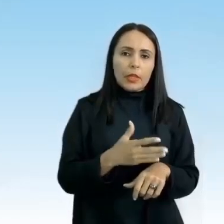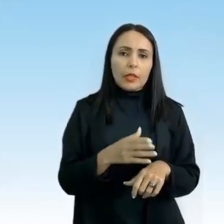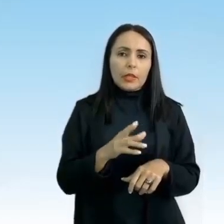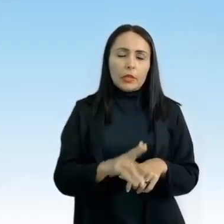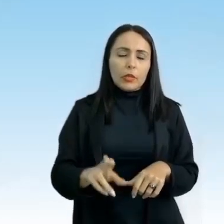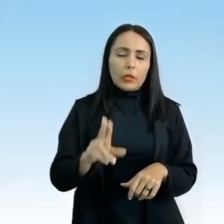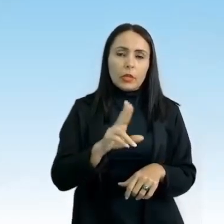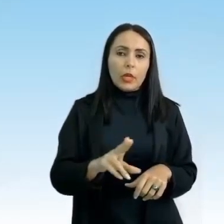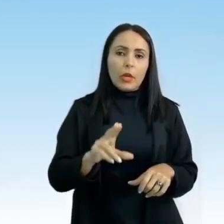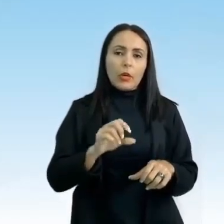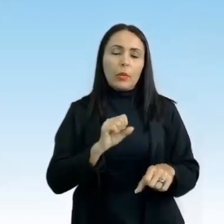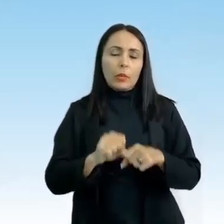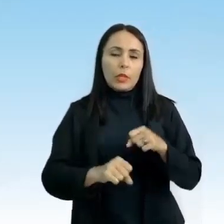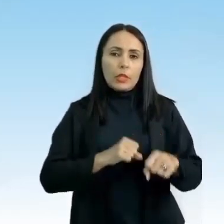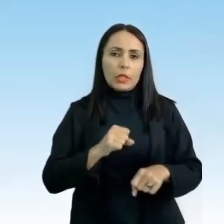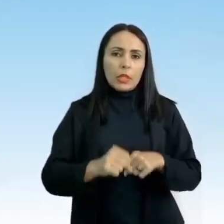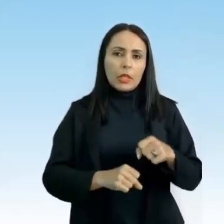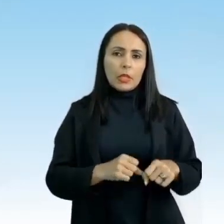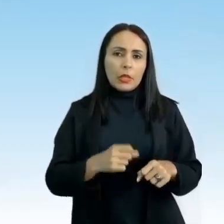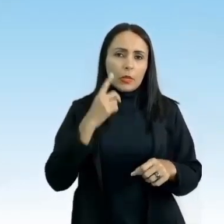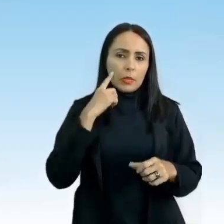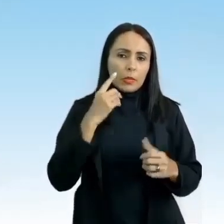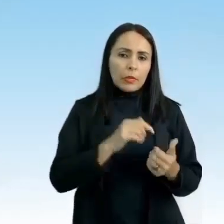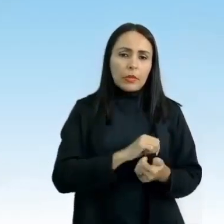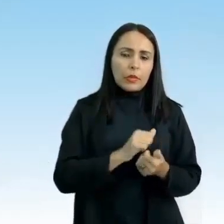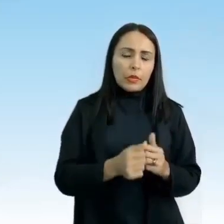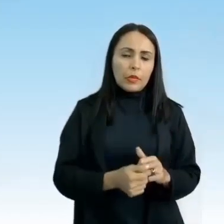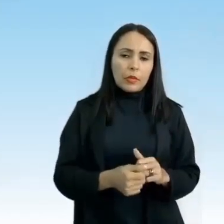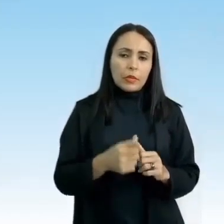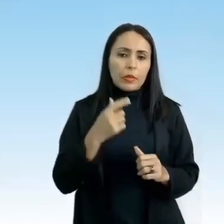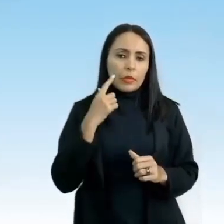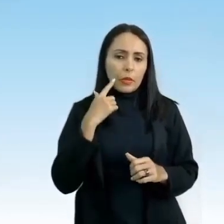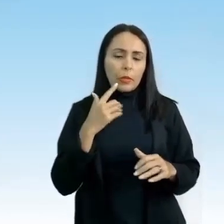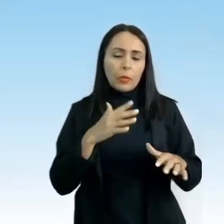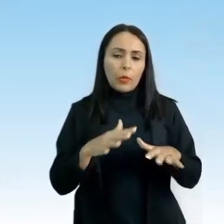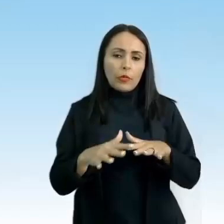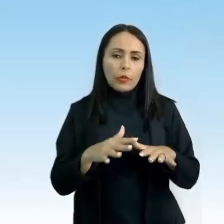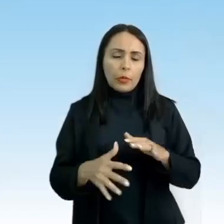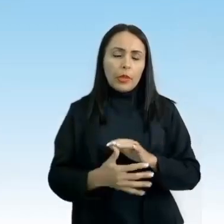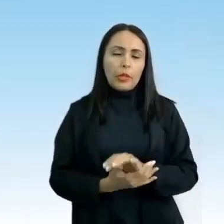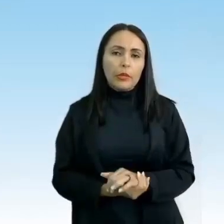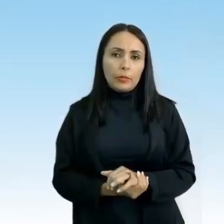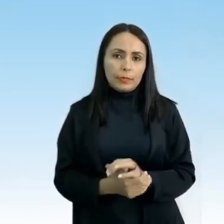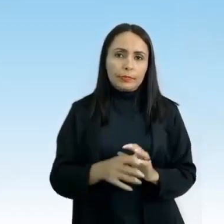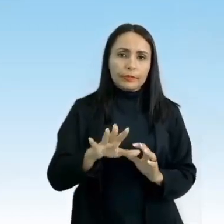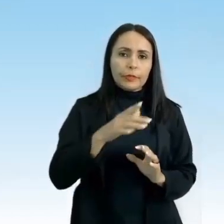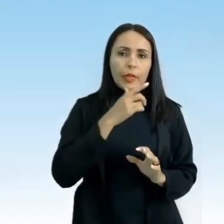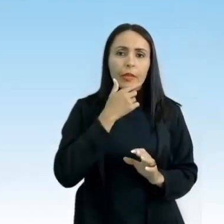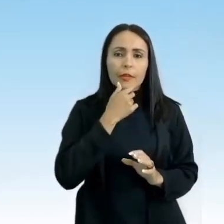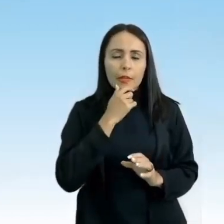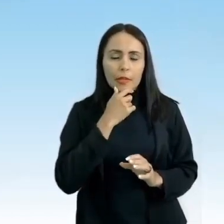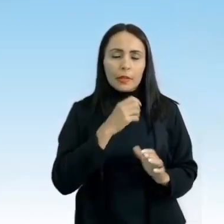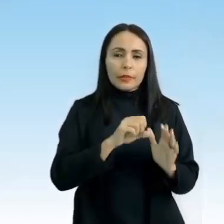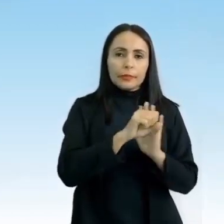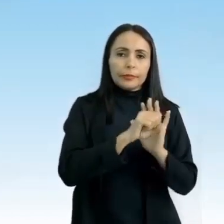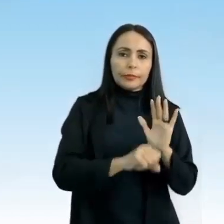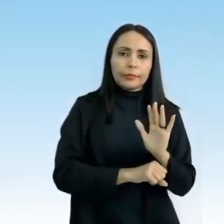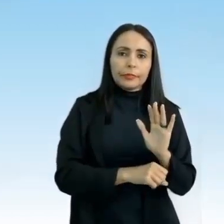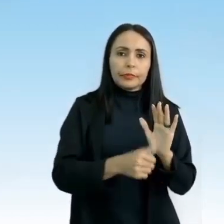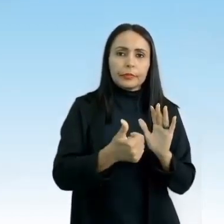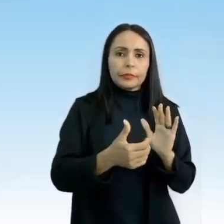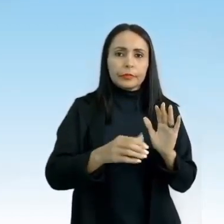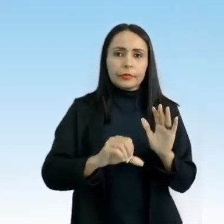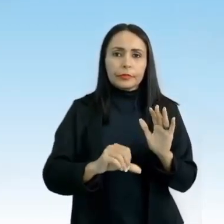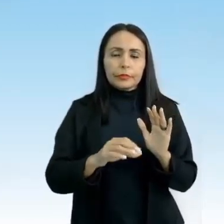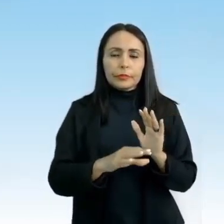bicicleta, seja como esporte ou uma forma de locomoção. Foi na Inglaterra, em meados do século XIX,